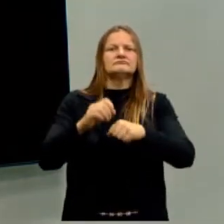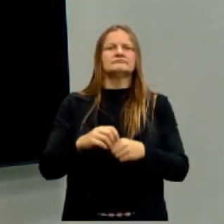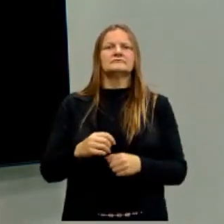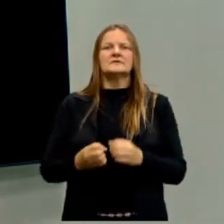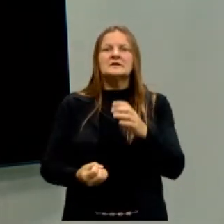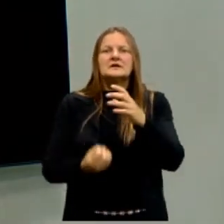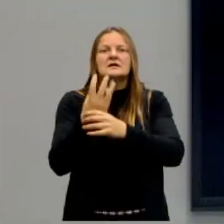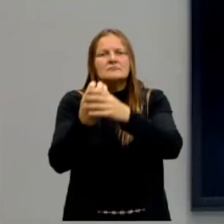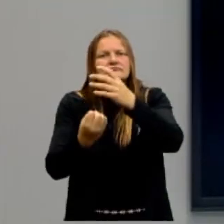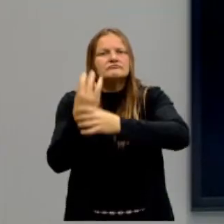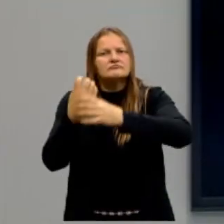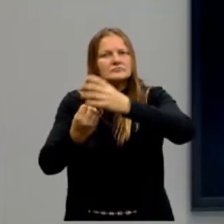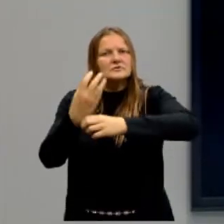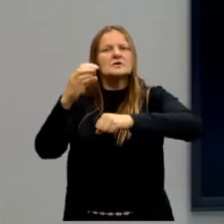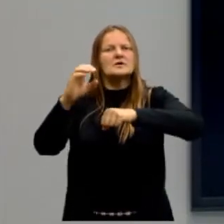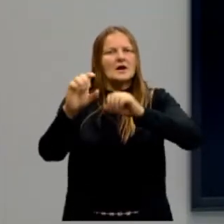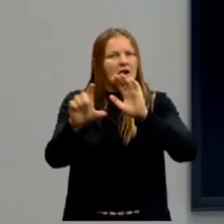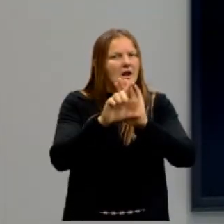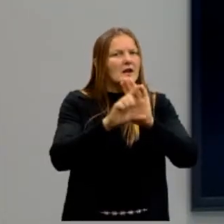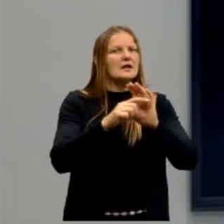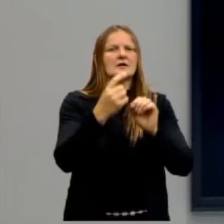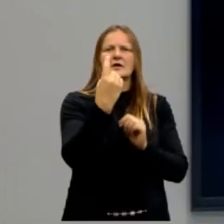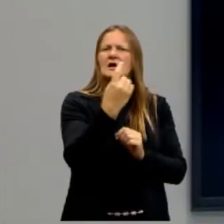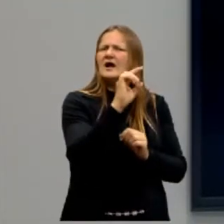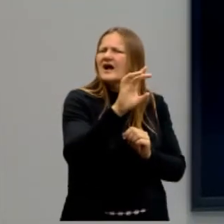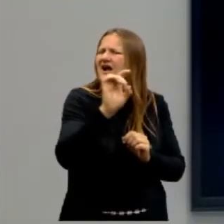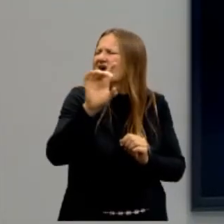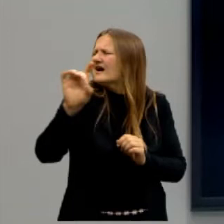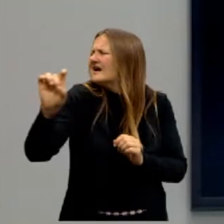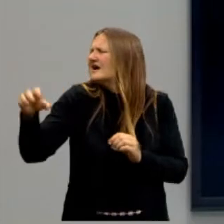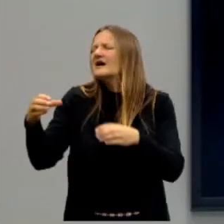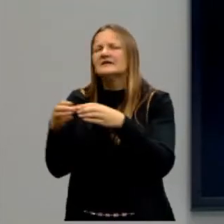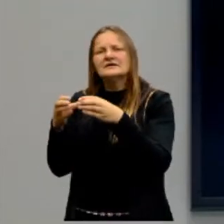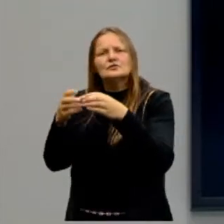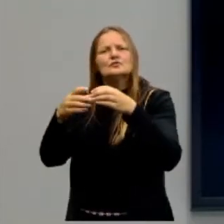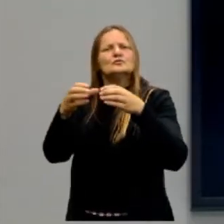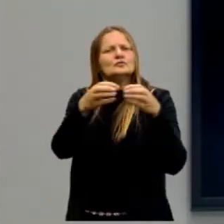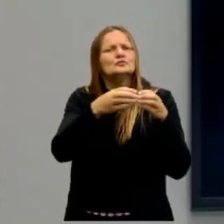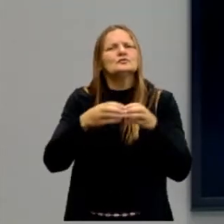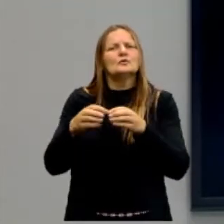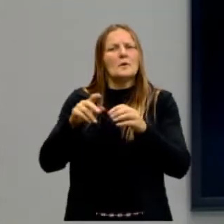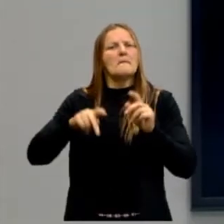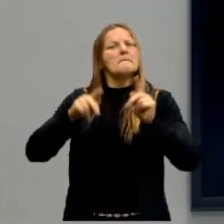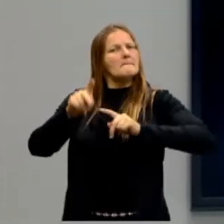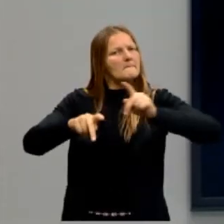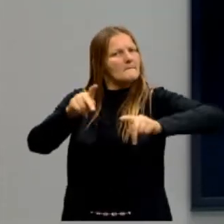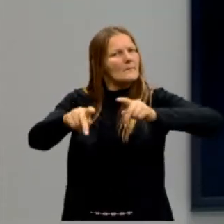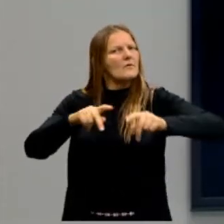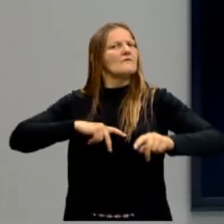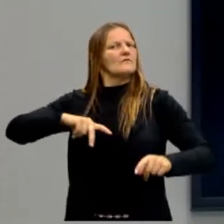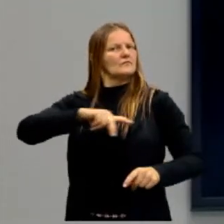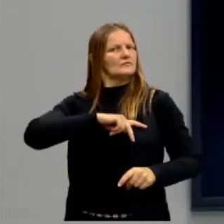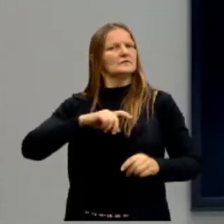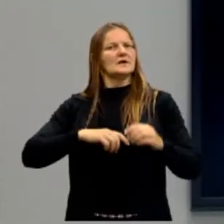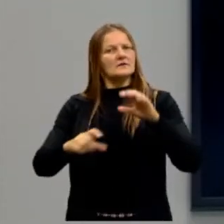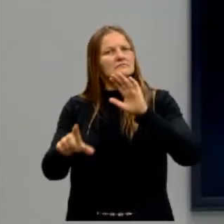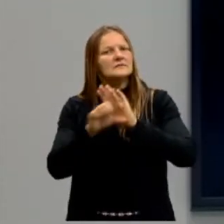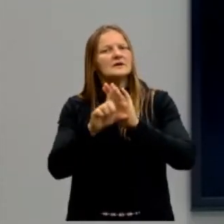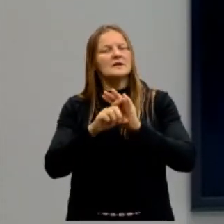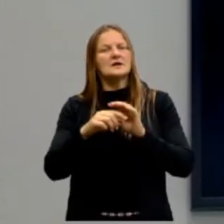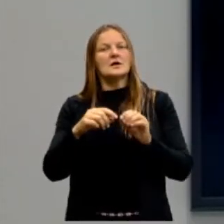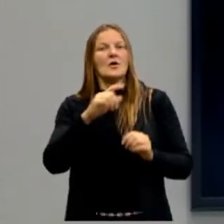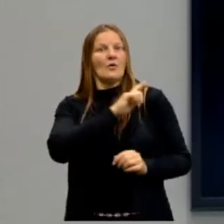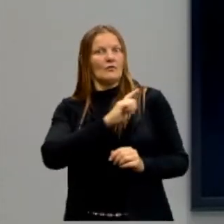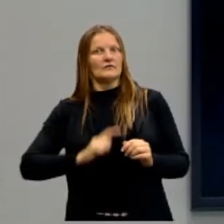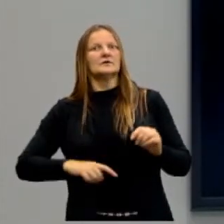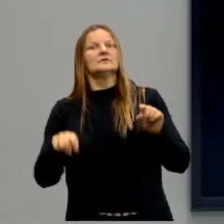que criar leis, cada governo, cada povo, aliás, cada povo tem suas leis e o governante tem que se submeter a